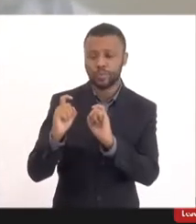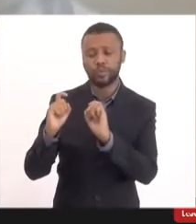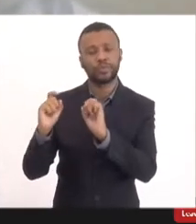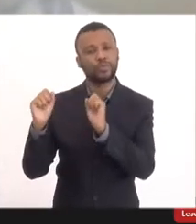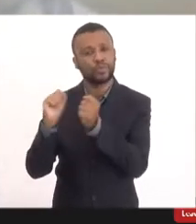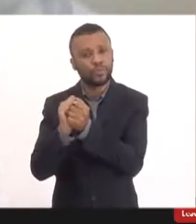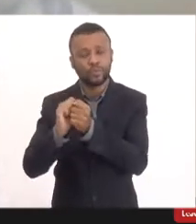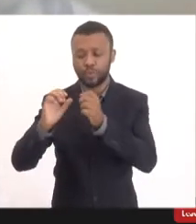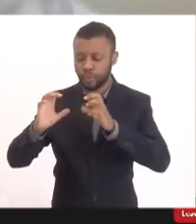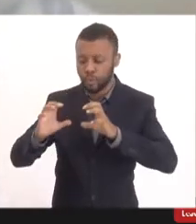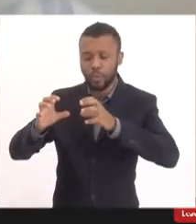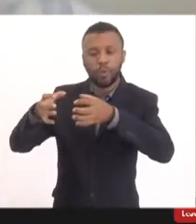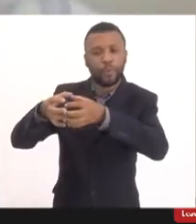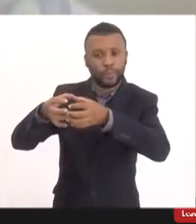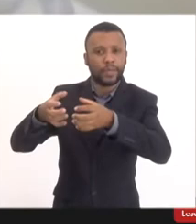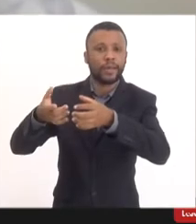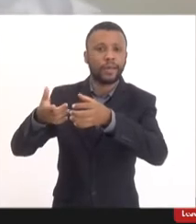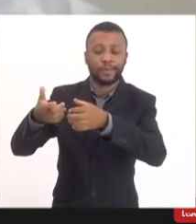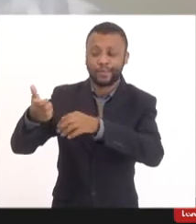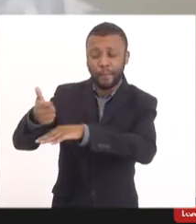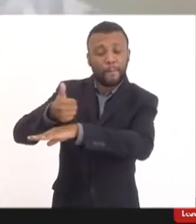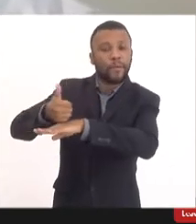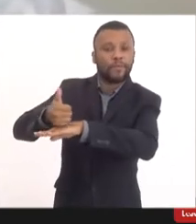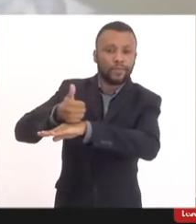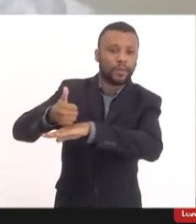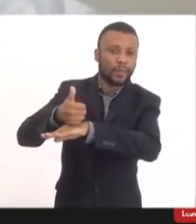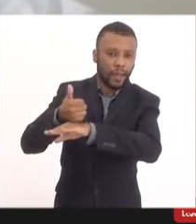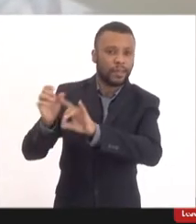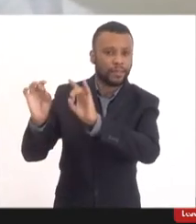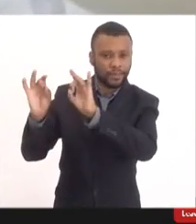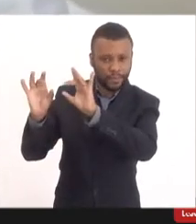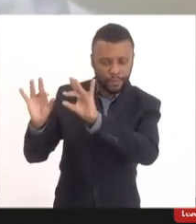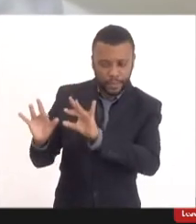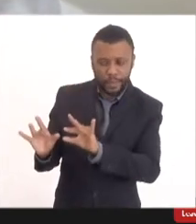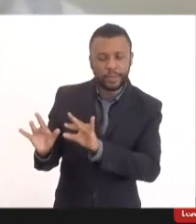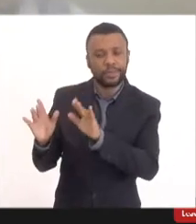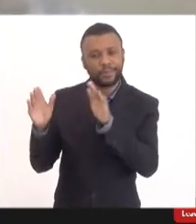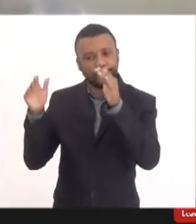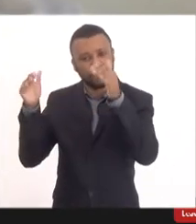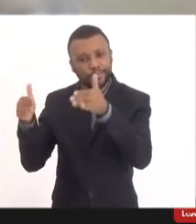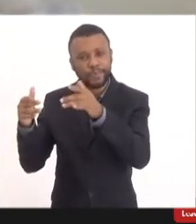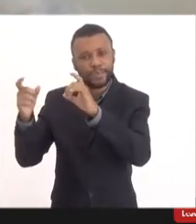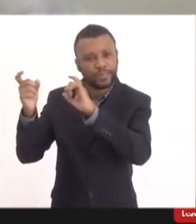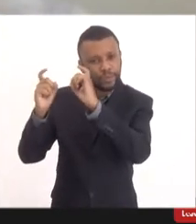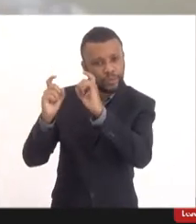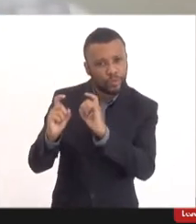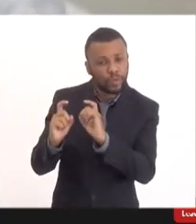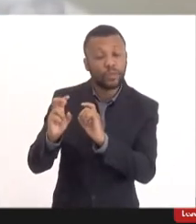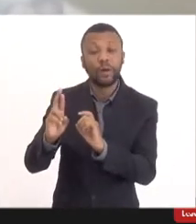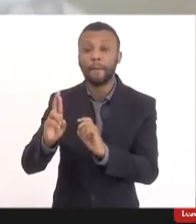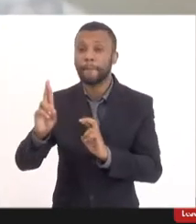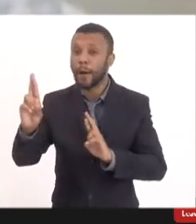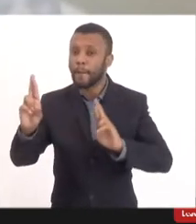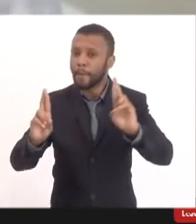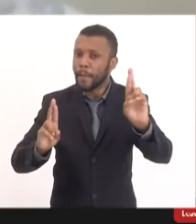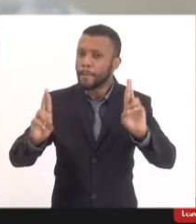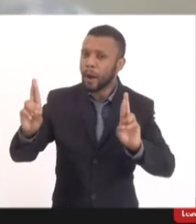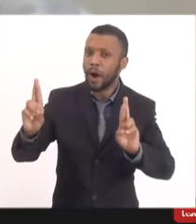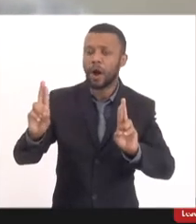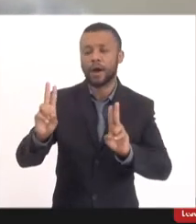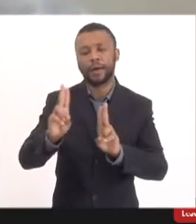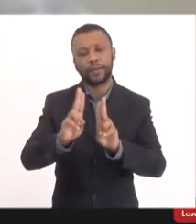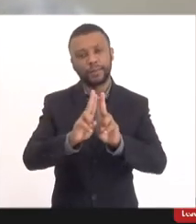Rio de Janeiro um grupo de especialistas que norteiam, que fazem discussão, são representantes da UFRJ, da UERJ,